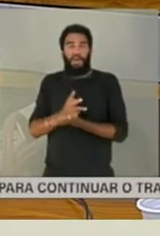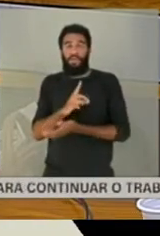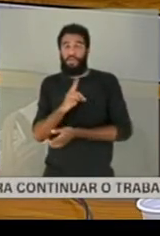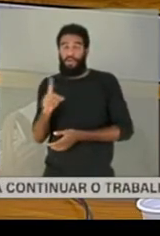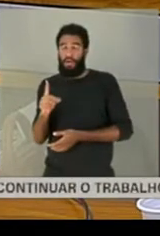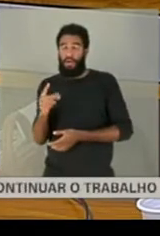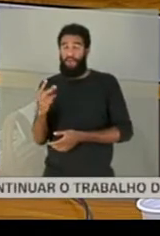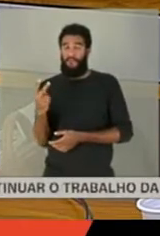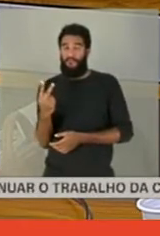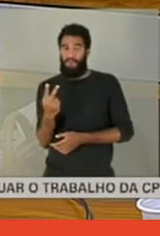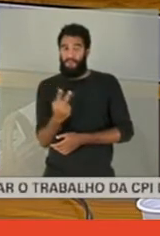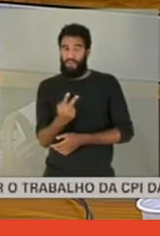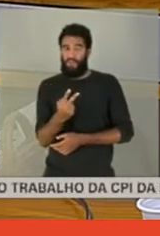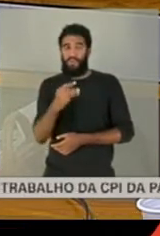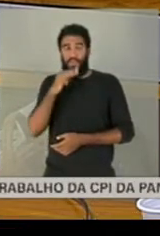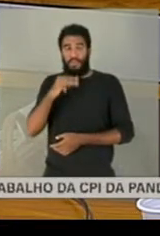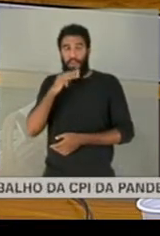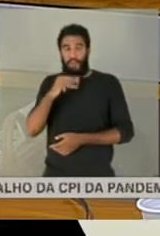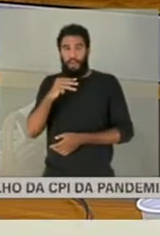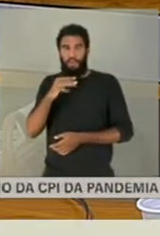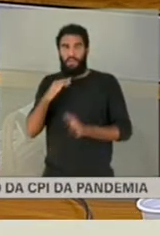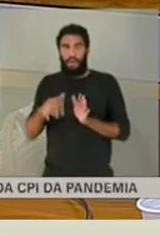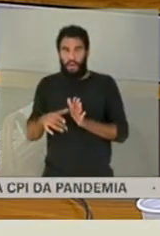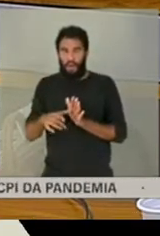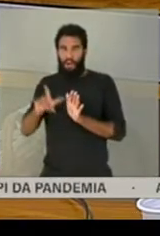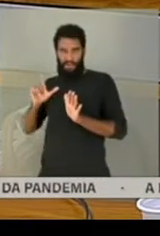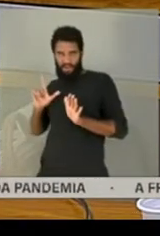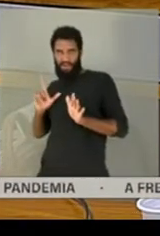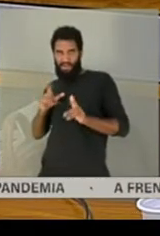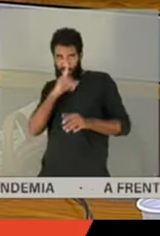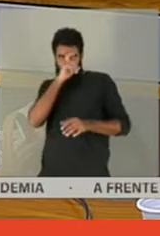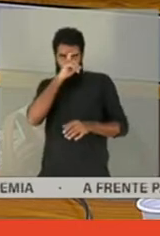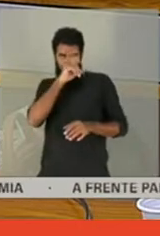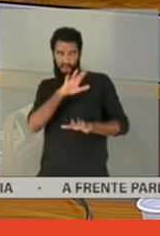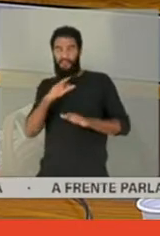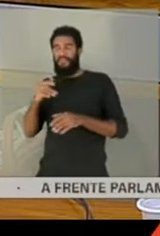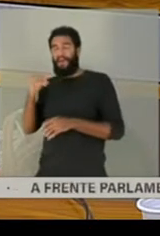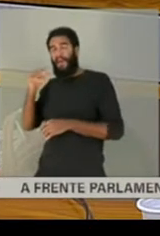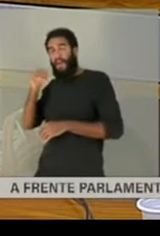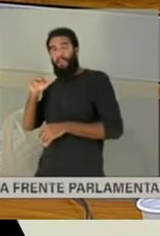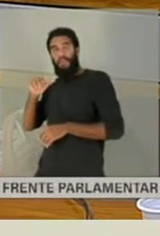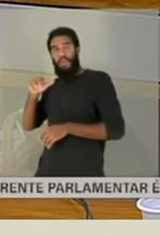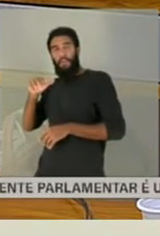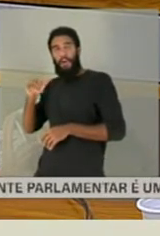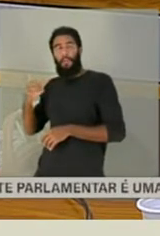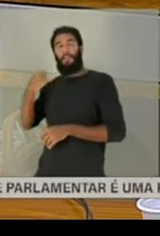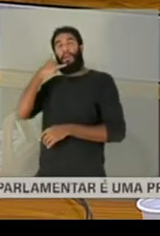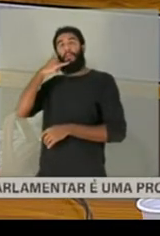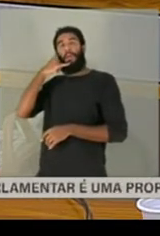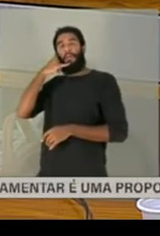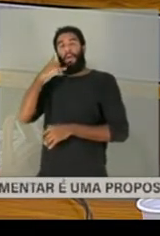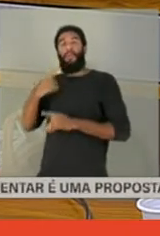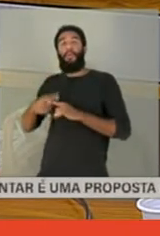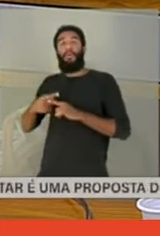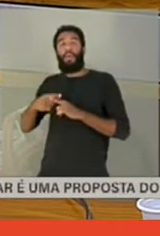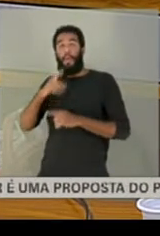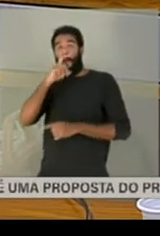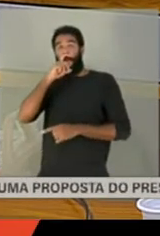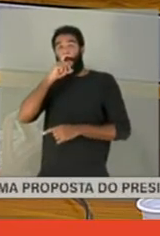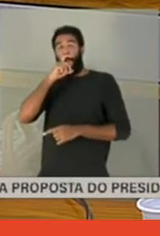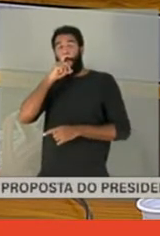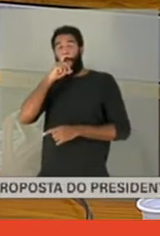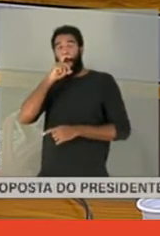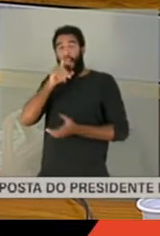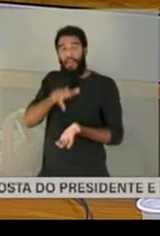março, antes mesmo de a gente levar a minha mãe para o hospital, a minha irmã recebeu uma ligação do hospital, que o meu pai estava internado.